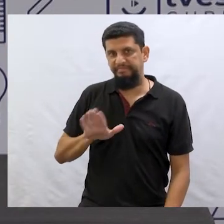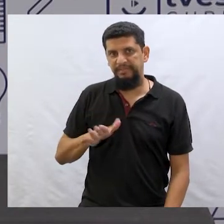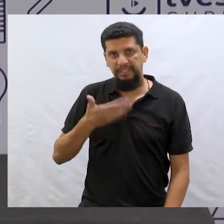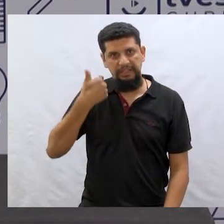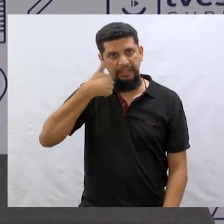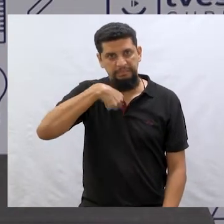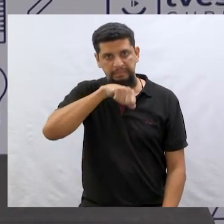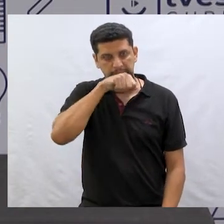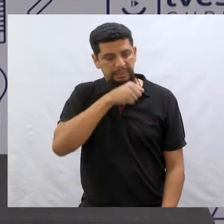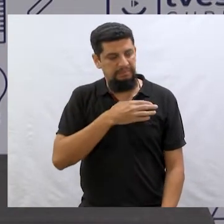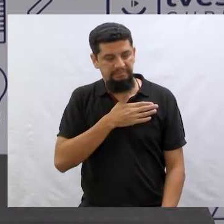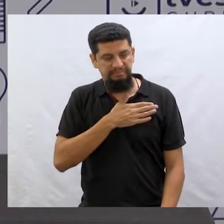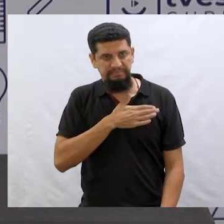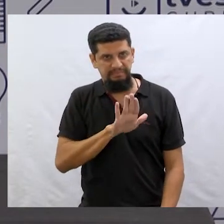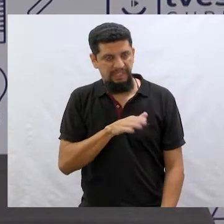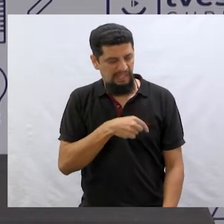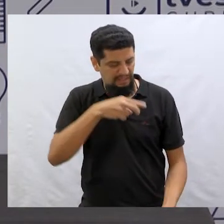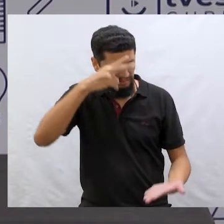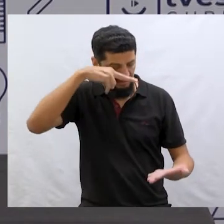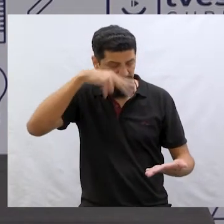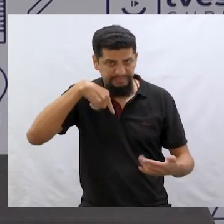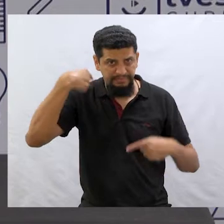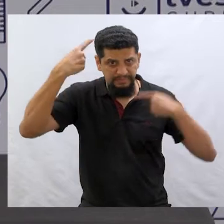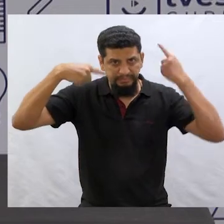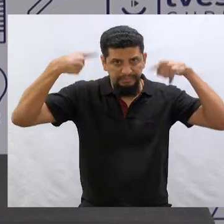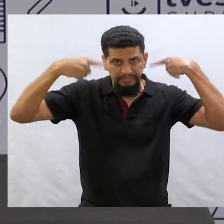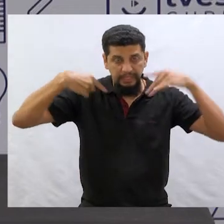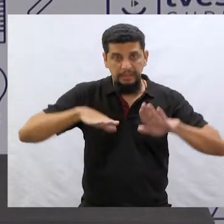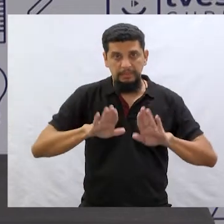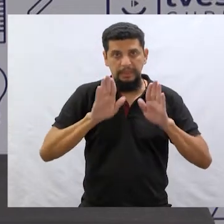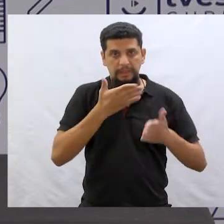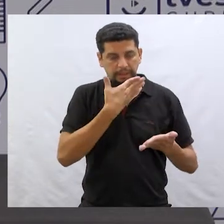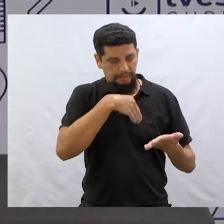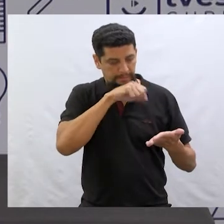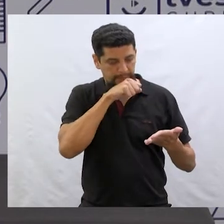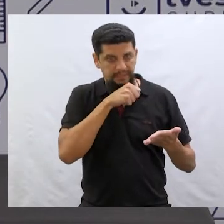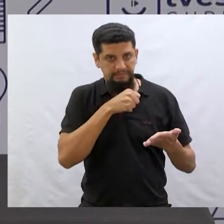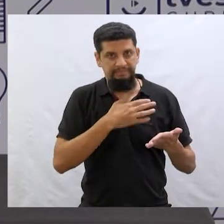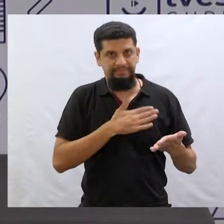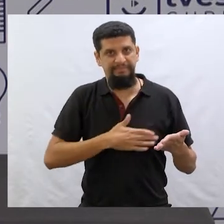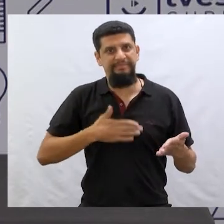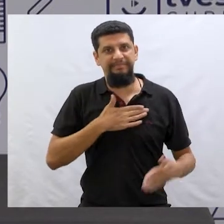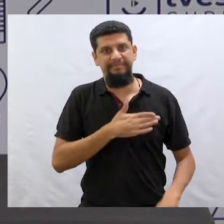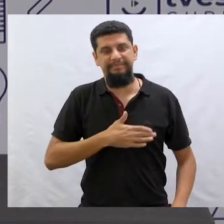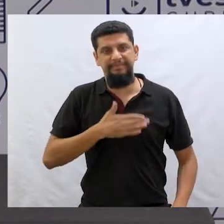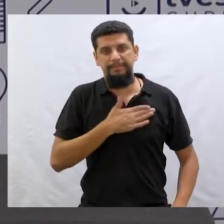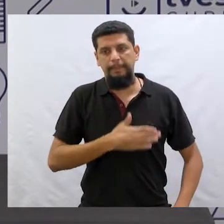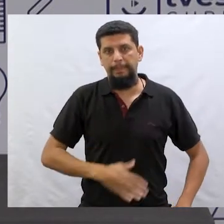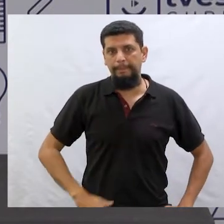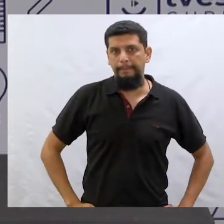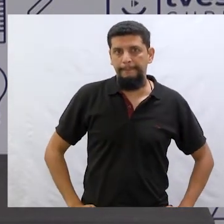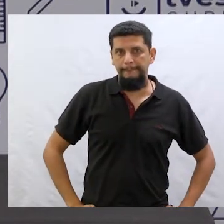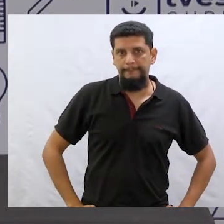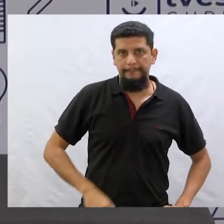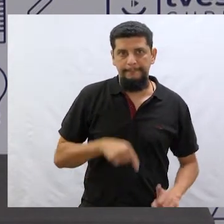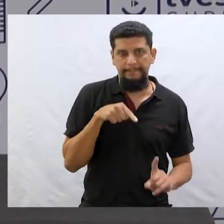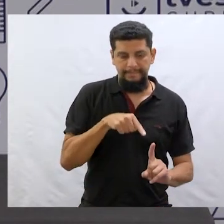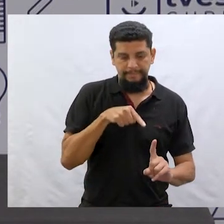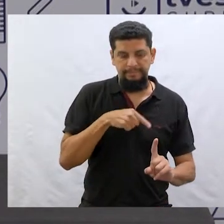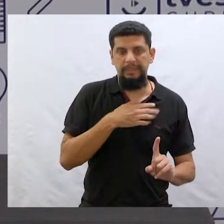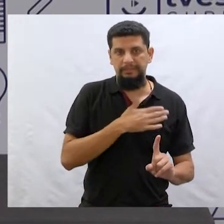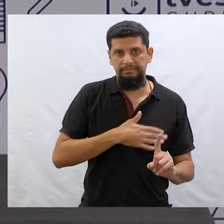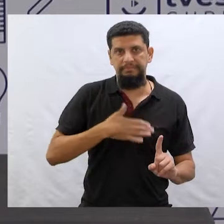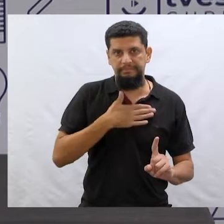exemplo, dizia que é história para doido. Mas aí o pai do Matheus gostava. Então, provavelmente, o Matheus também